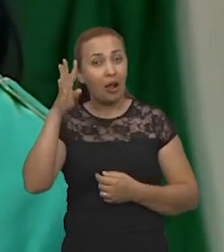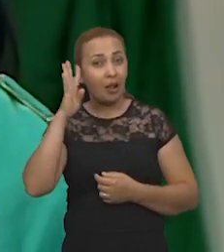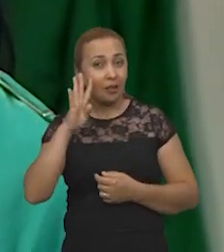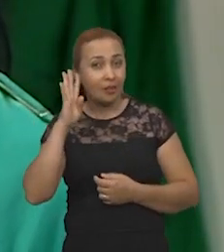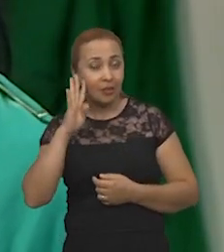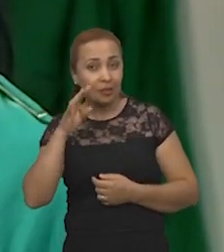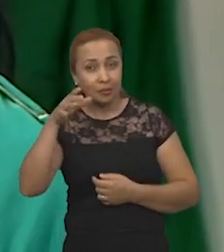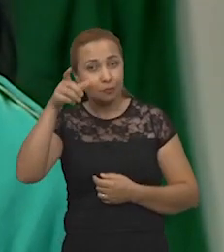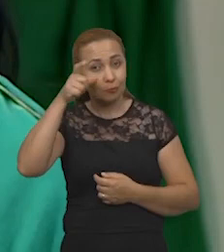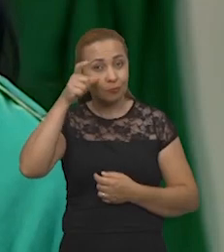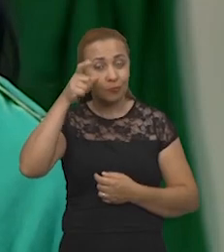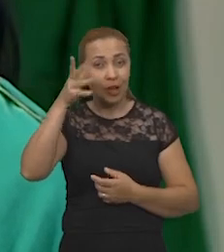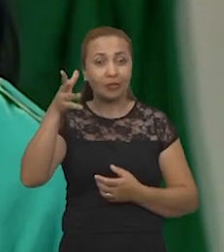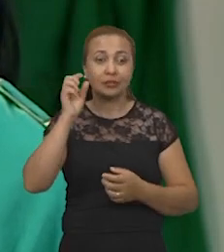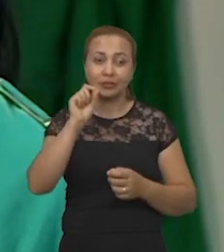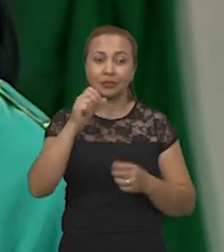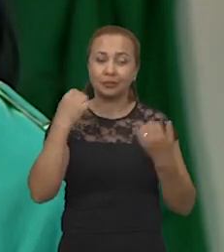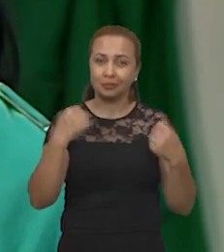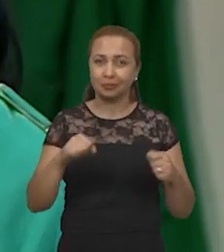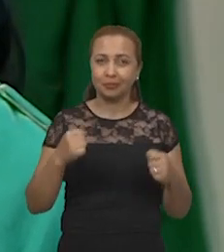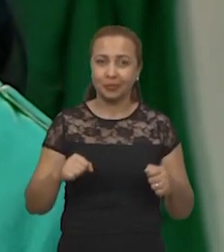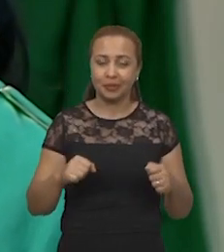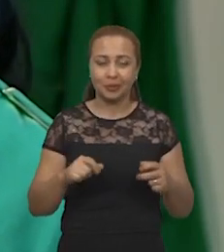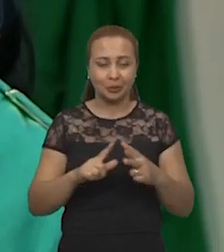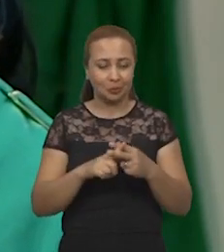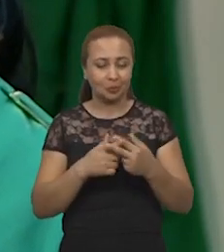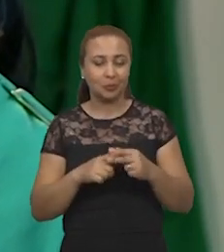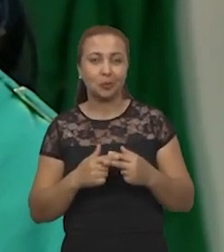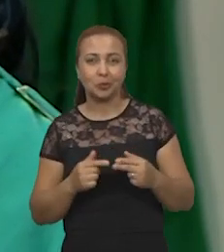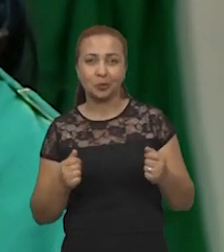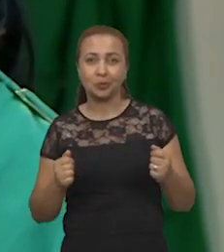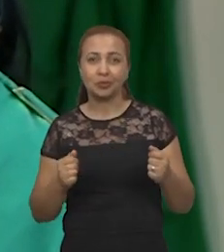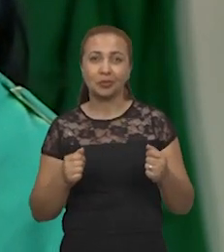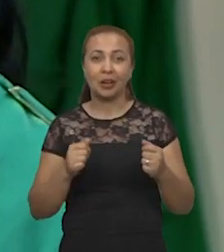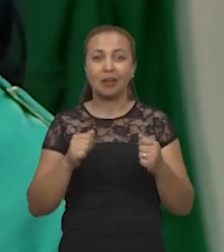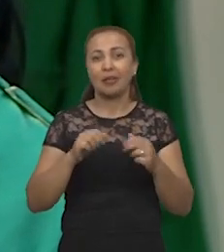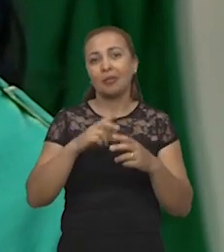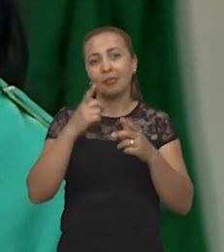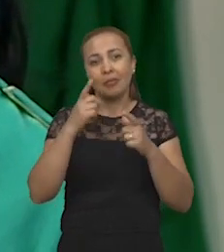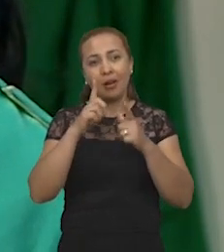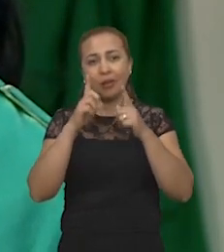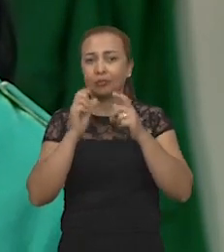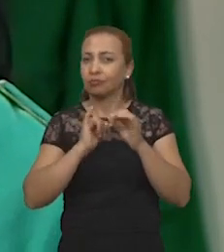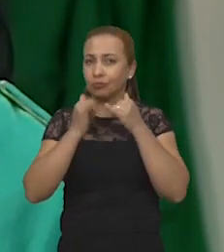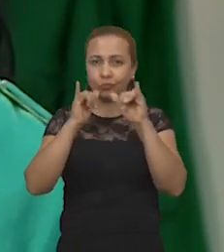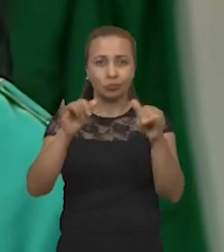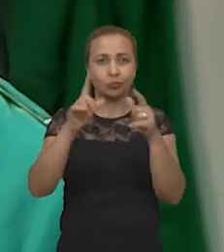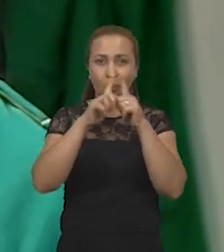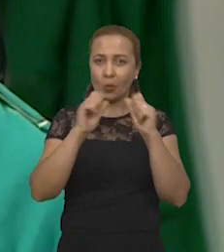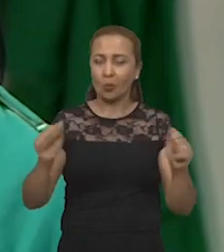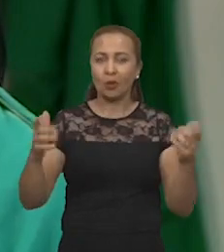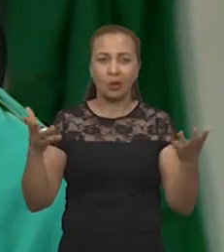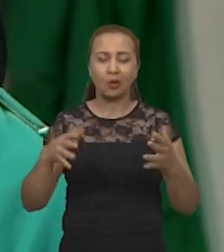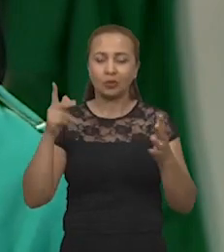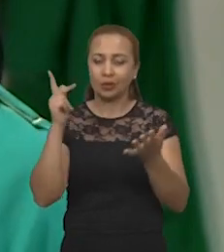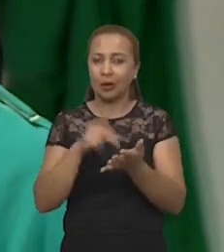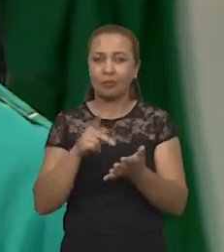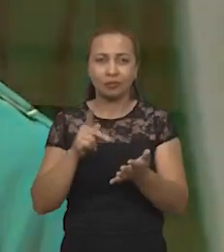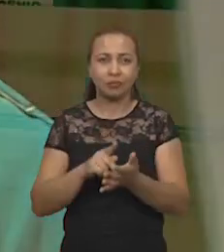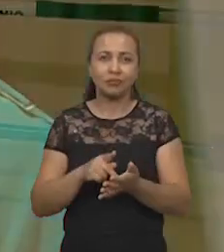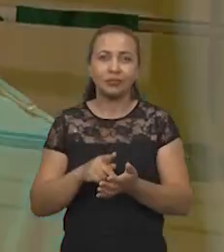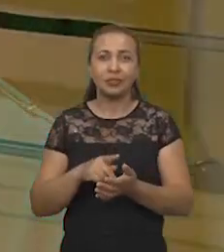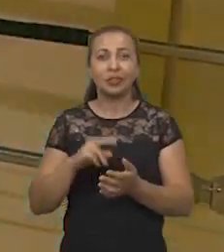é que você pode produzir uma energia limpa que hoje já é uma realidade,